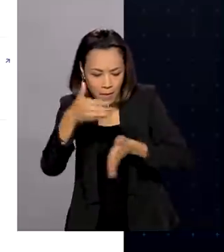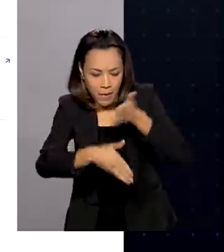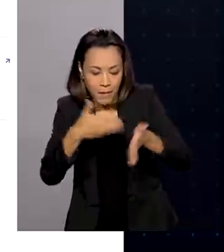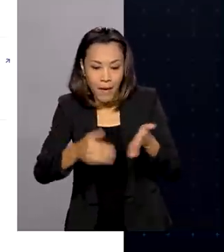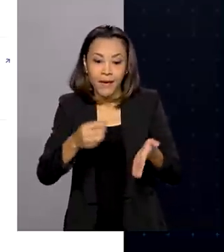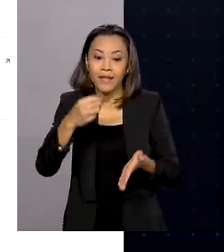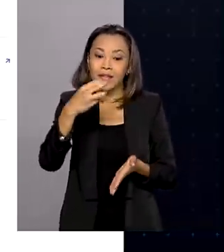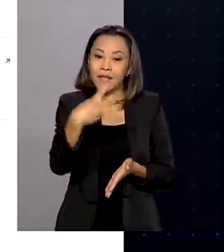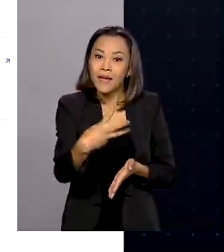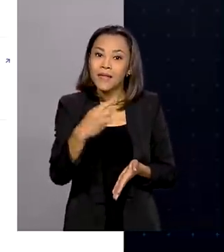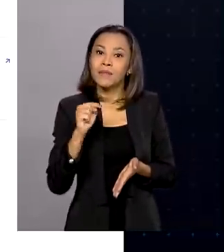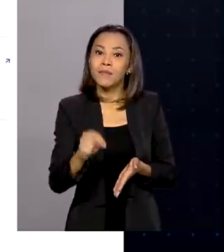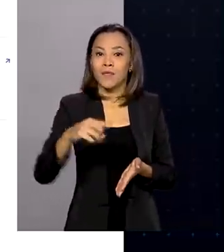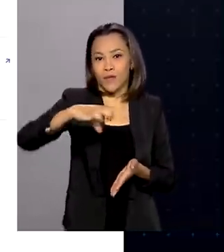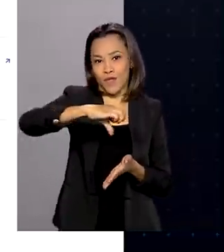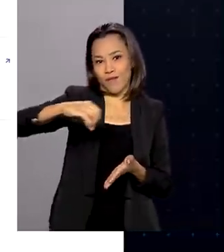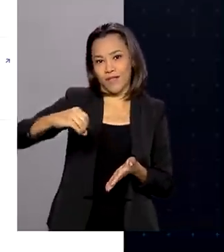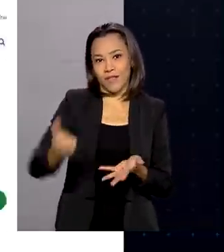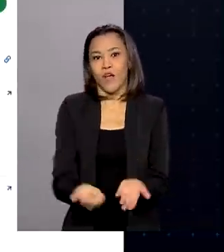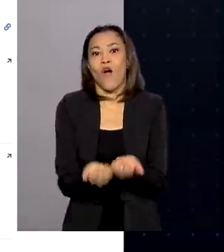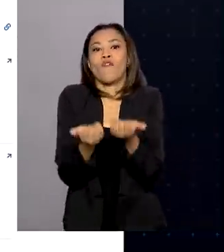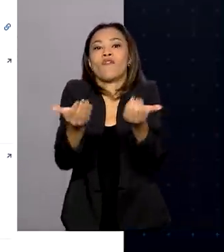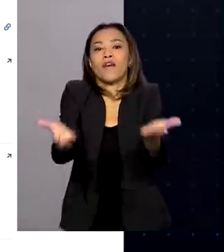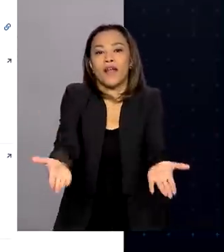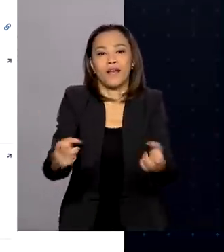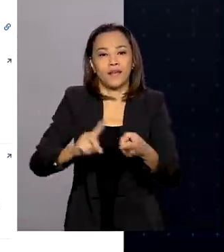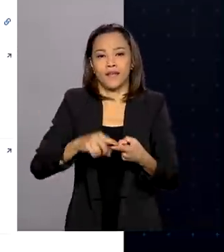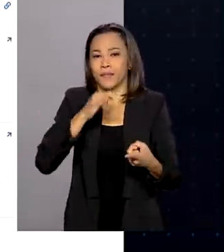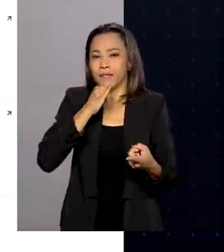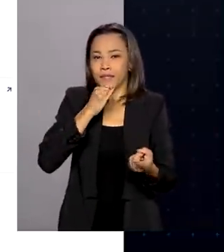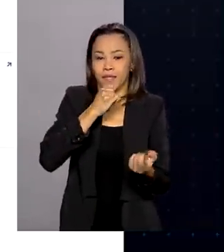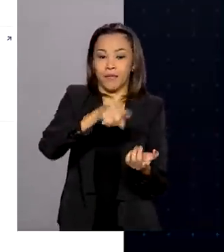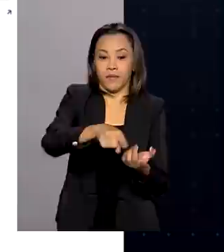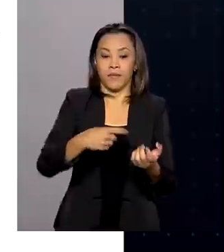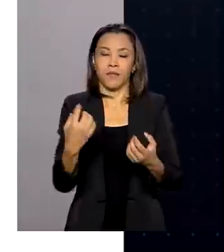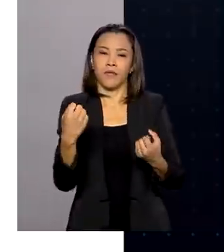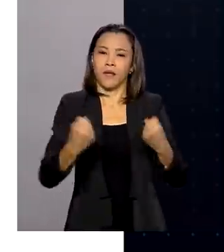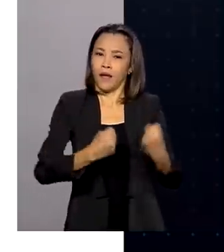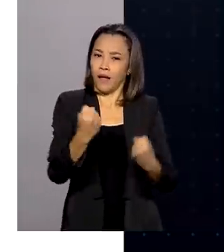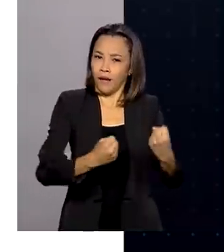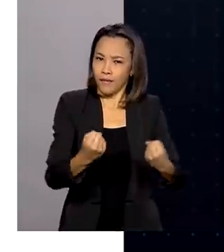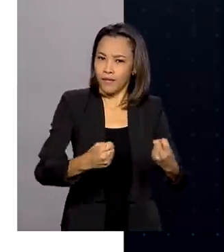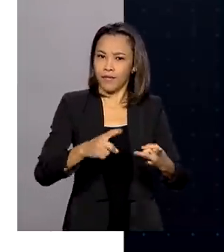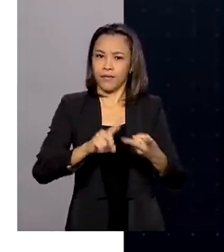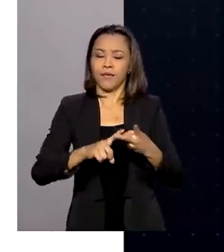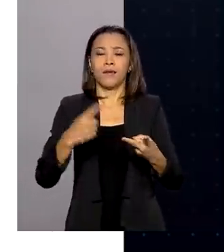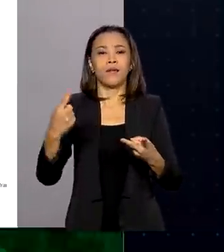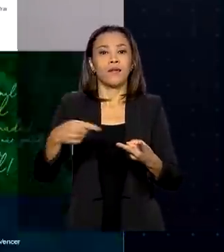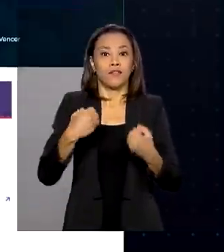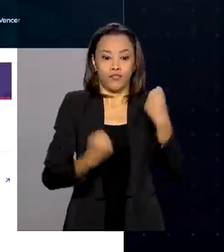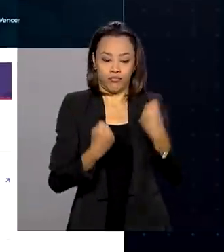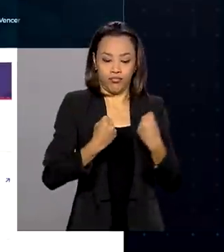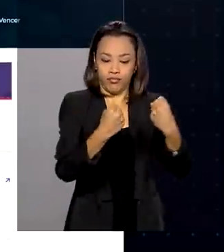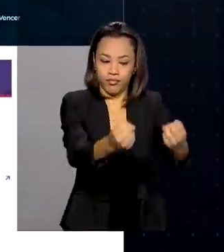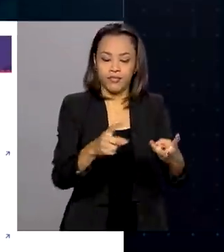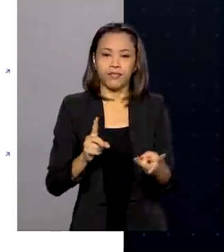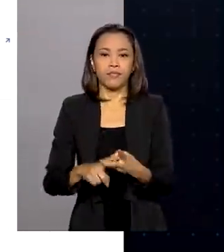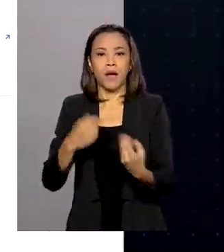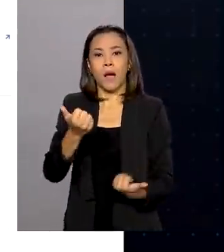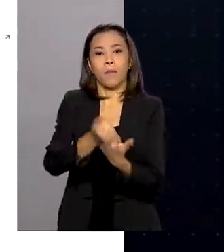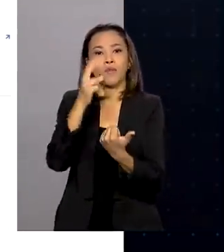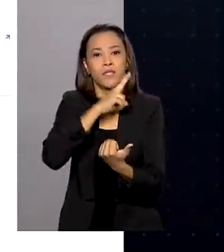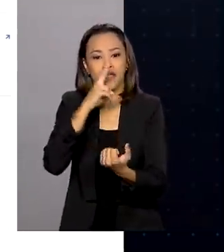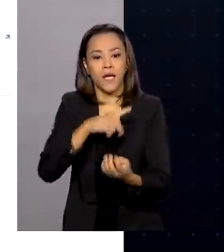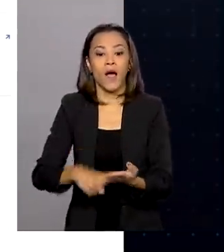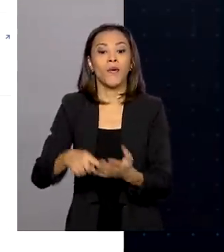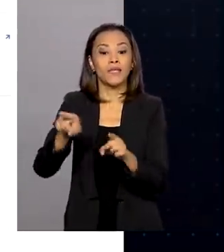3.900 serviços ao cidadão, como carteira digital de trânsito, auxílio emergencial, carteira de trabalho